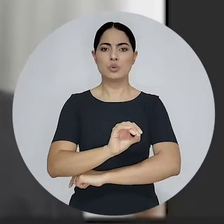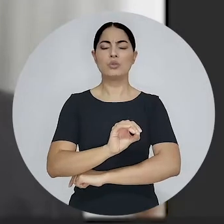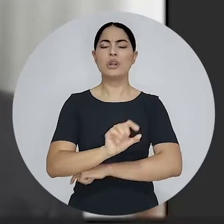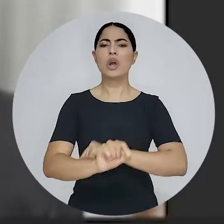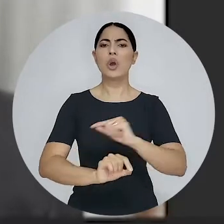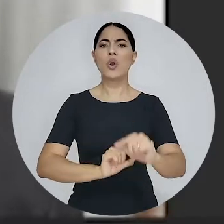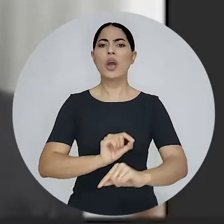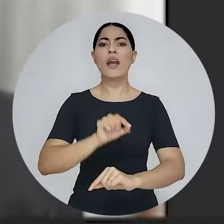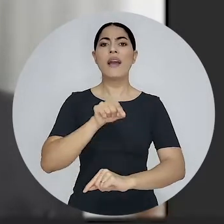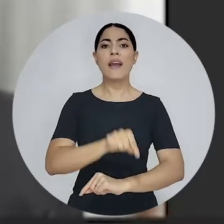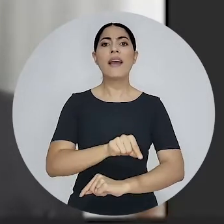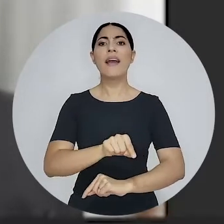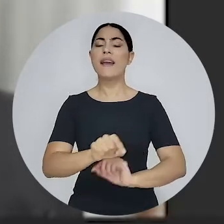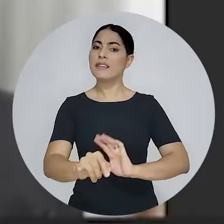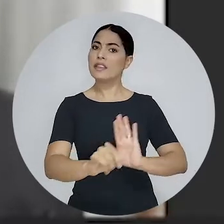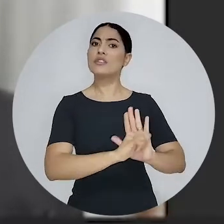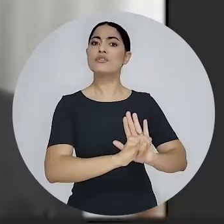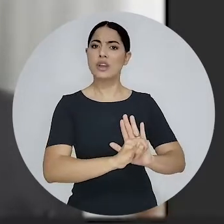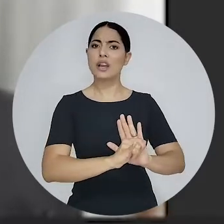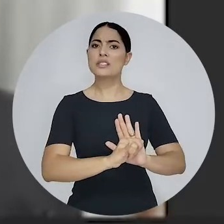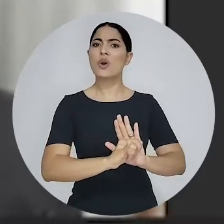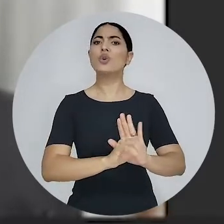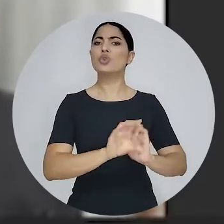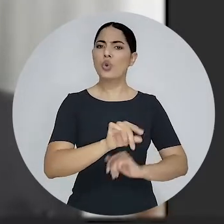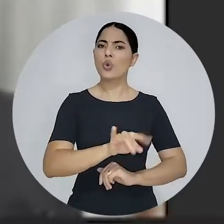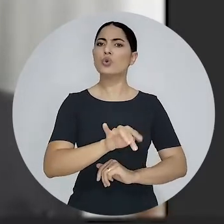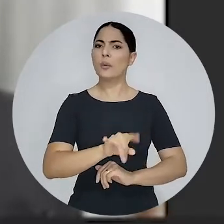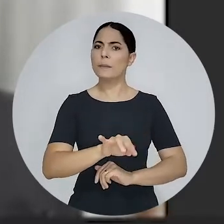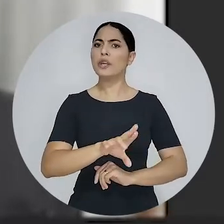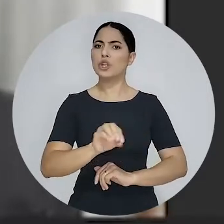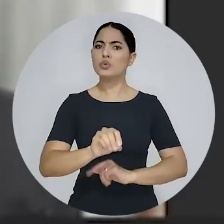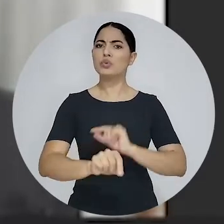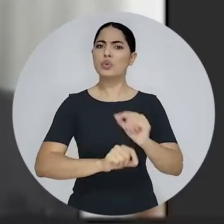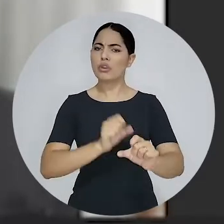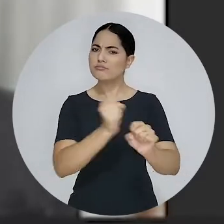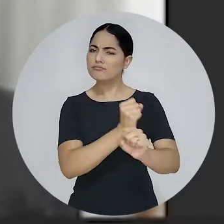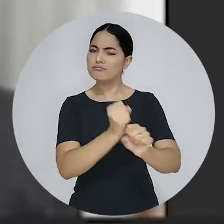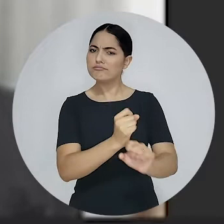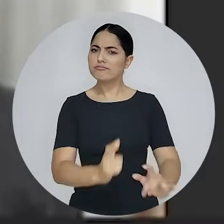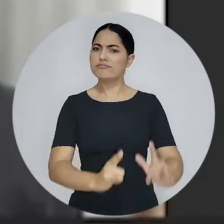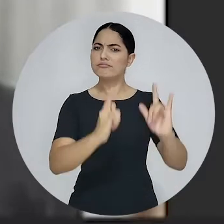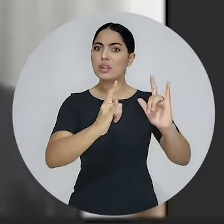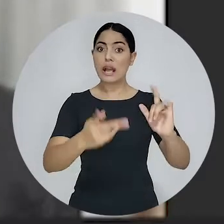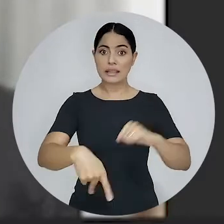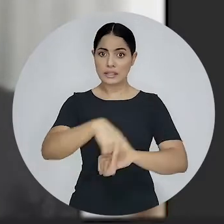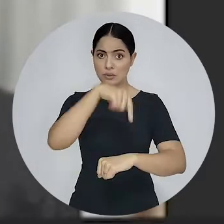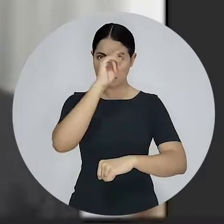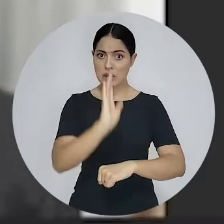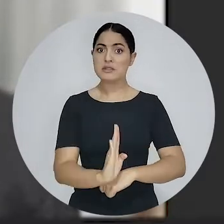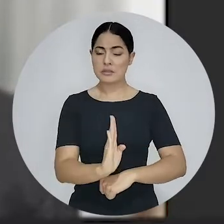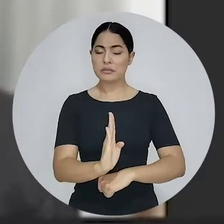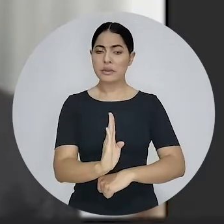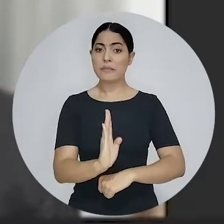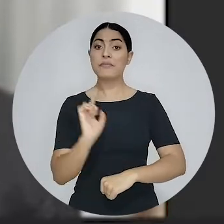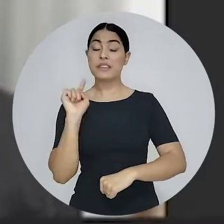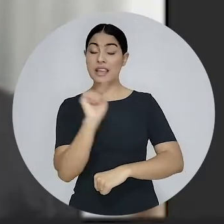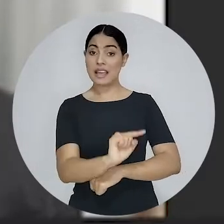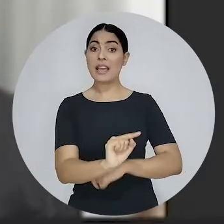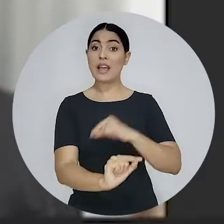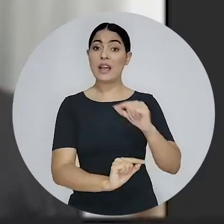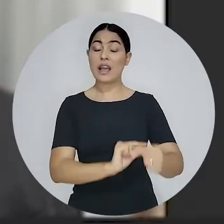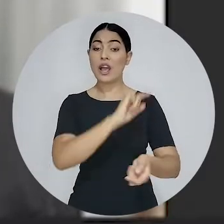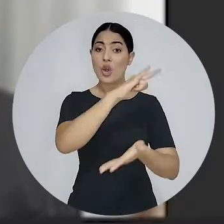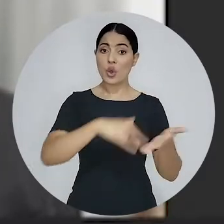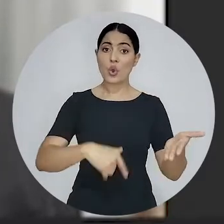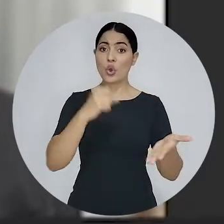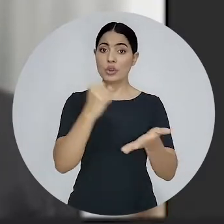utilizado pela legislação para identificar condomínios em edificações e condomínios em propriedade horizontal aqui no Brasil,